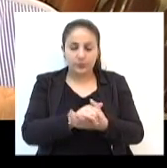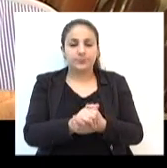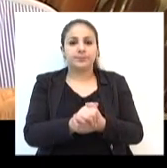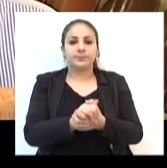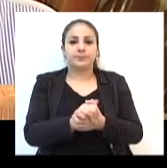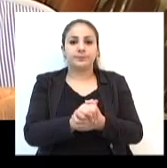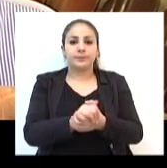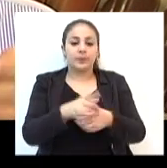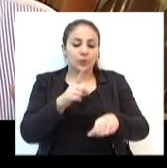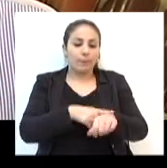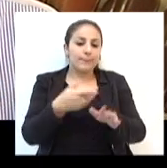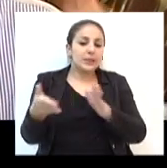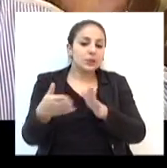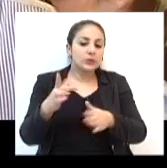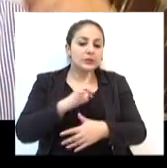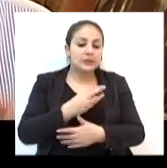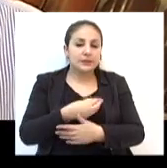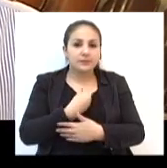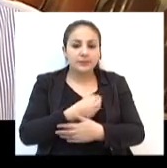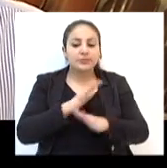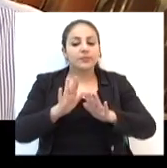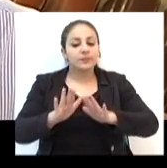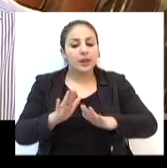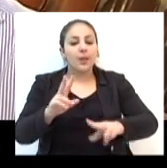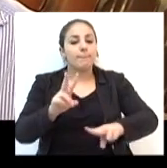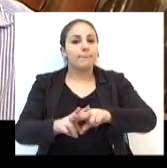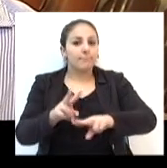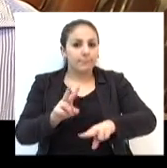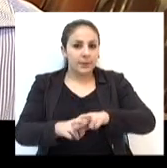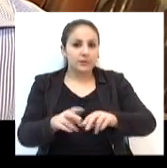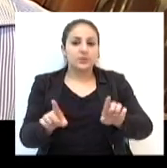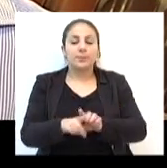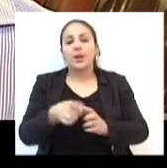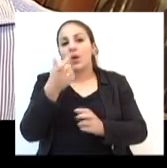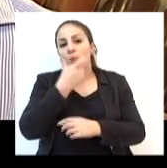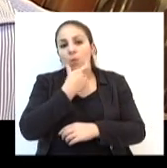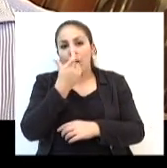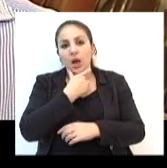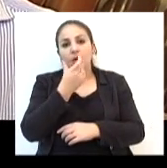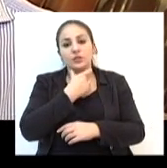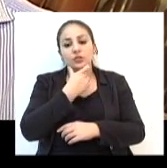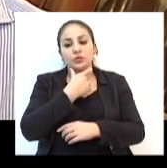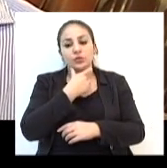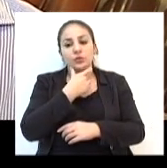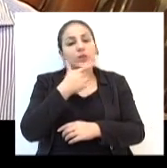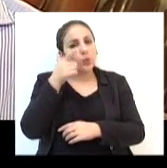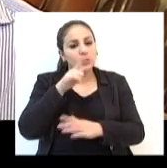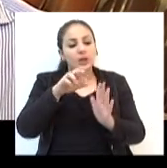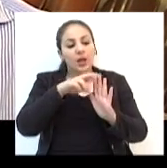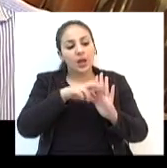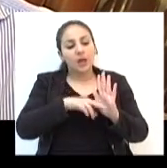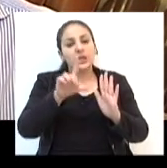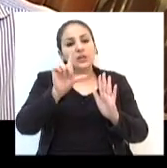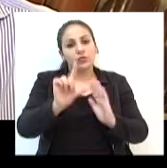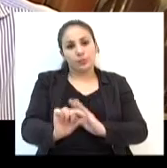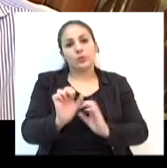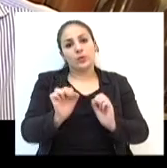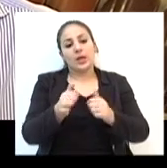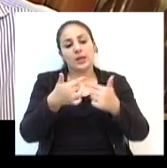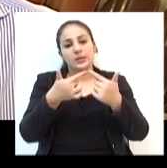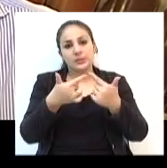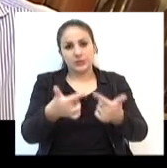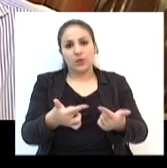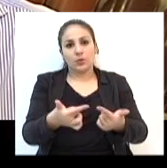na cadeia, vamos dizer assim, isso aí não, automaticamente, isso aí se regra e se reduz esse